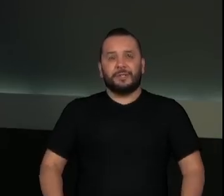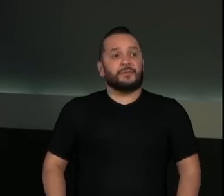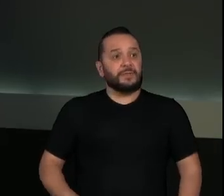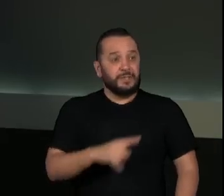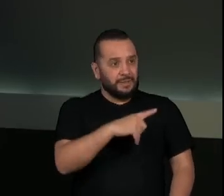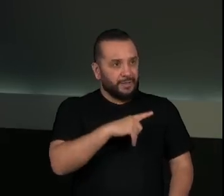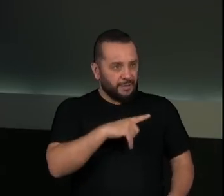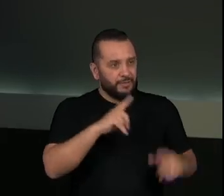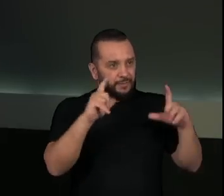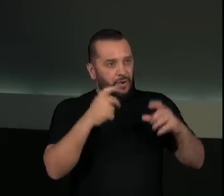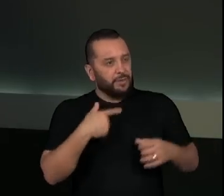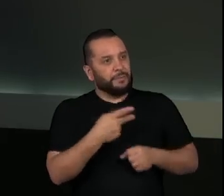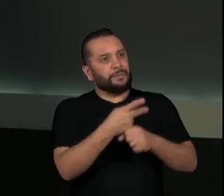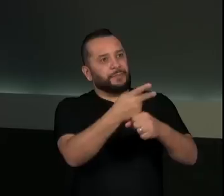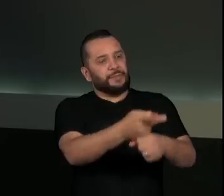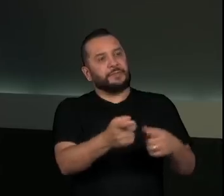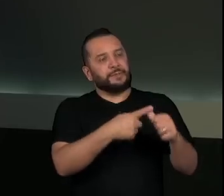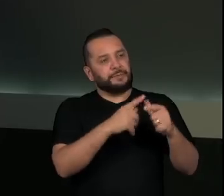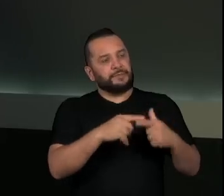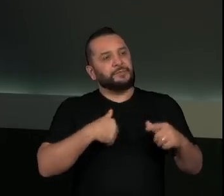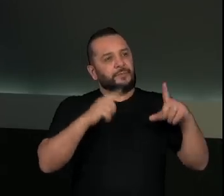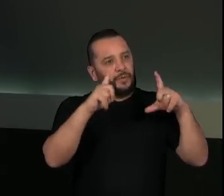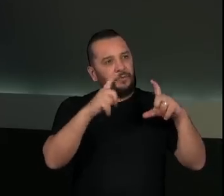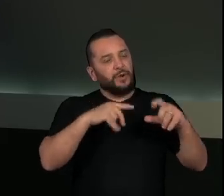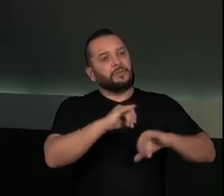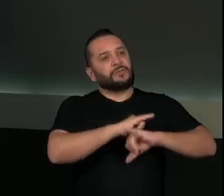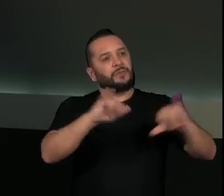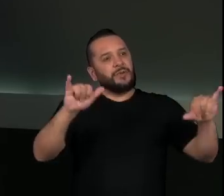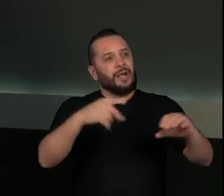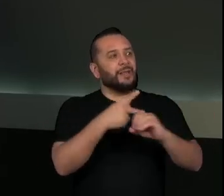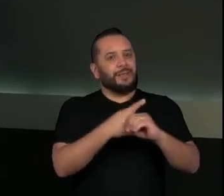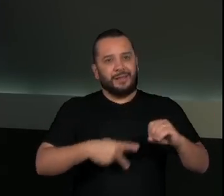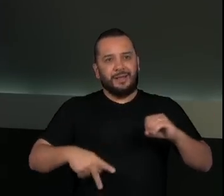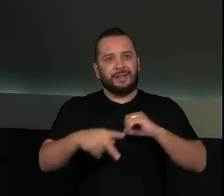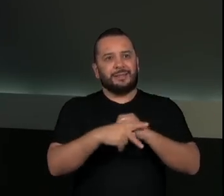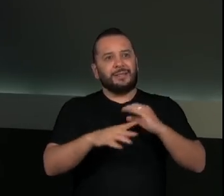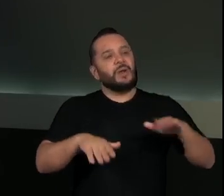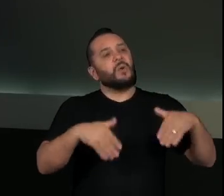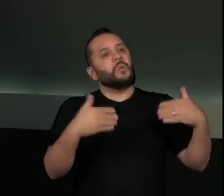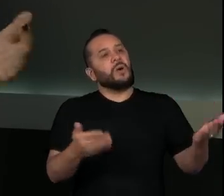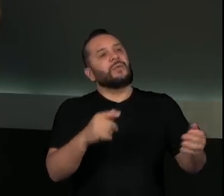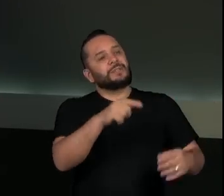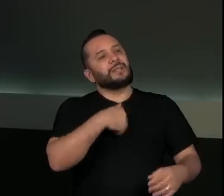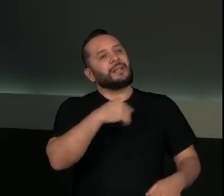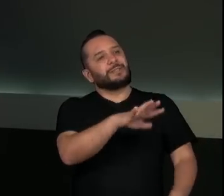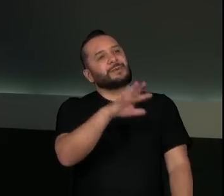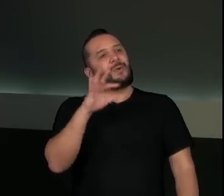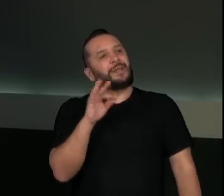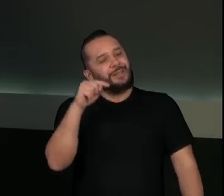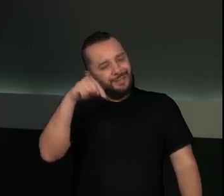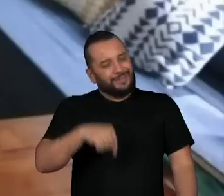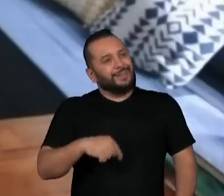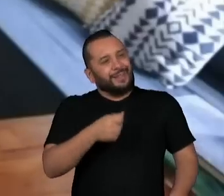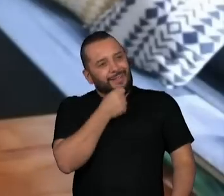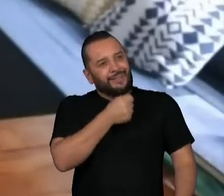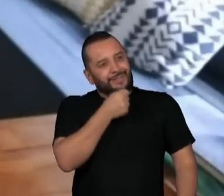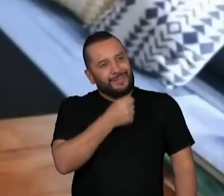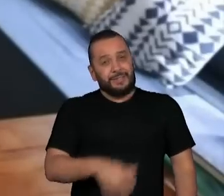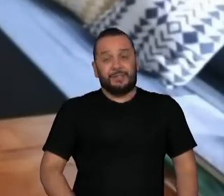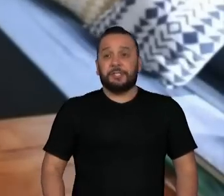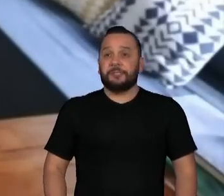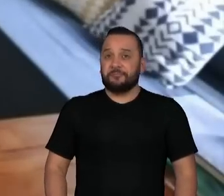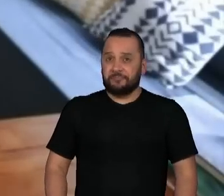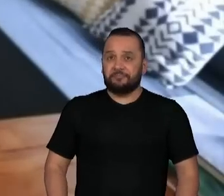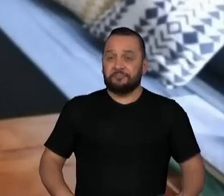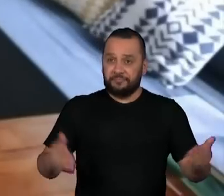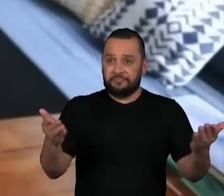premiadas, você tem fotos publicadas na NASA. Qual você escolheria para essa nossa entrevista? Nessa mesma